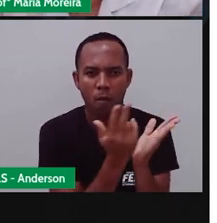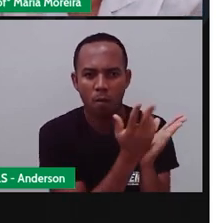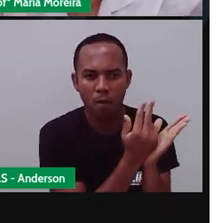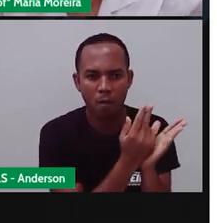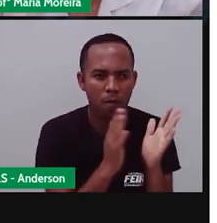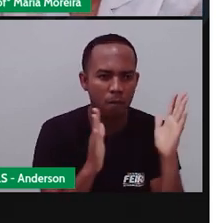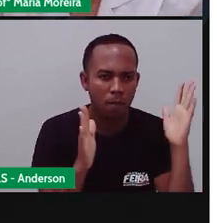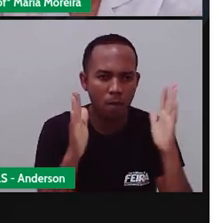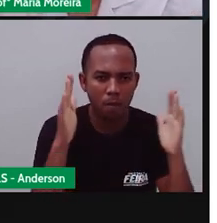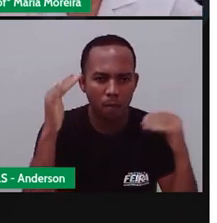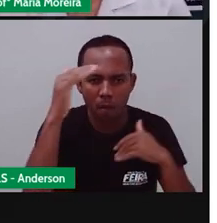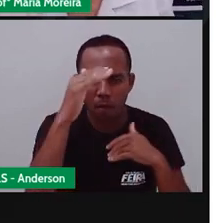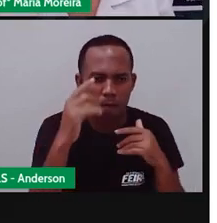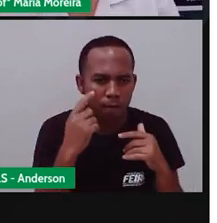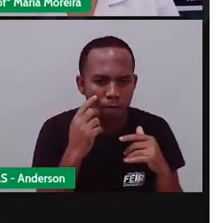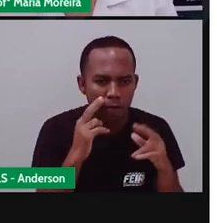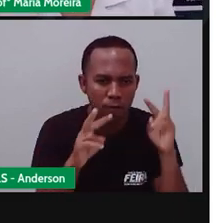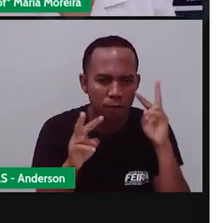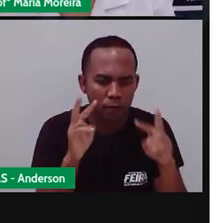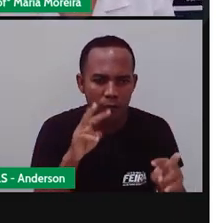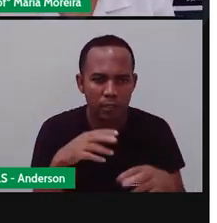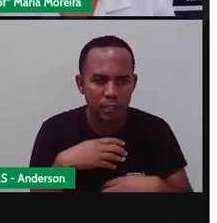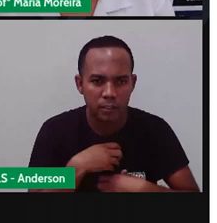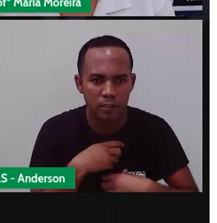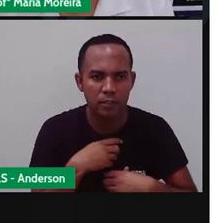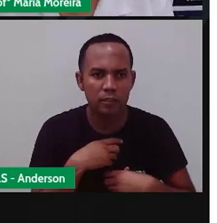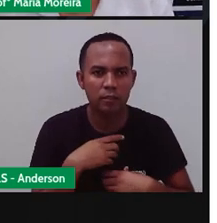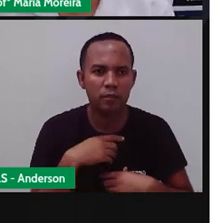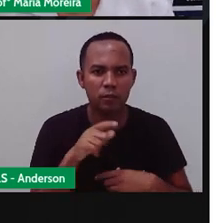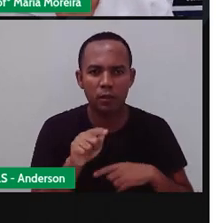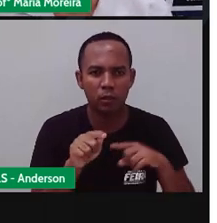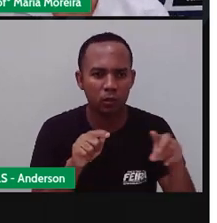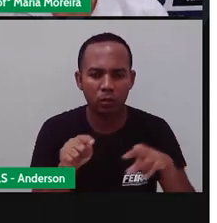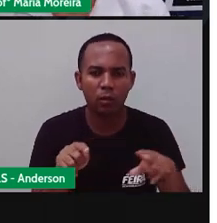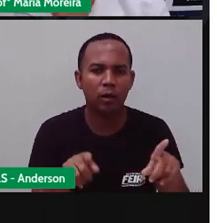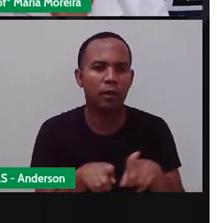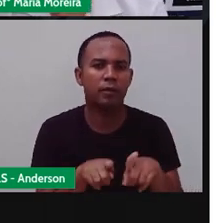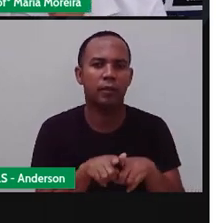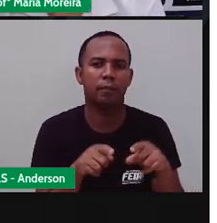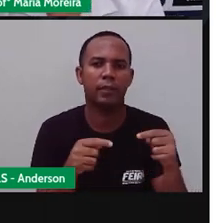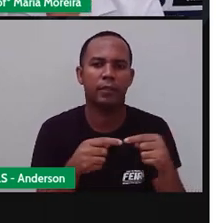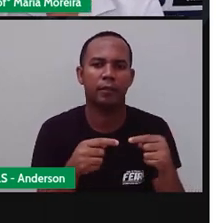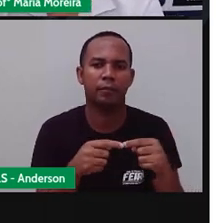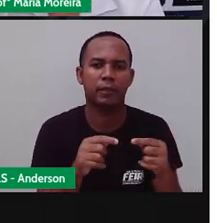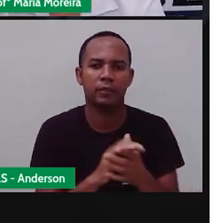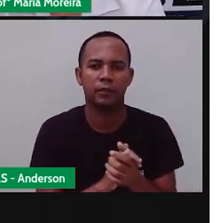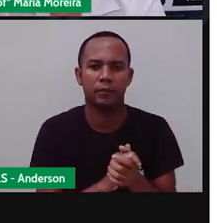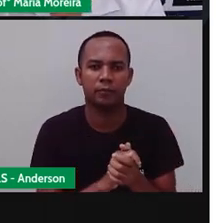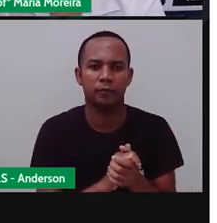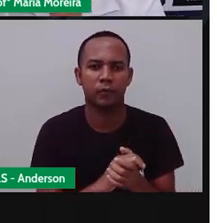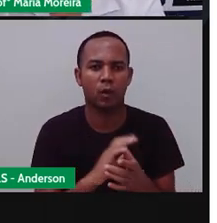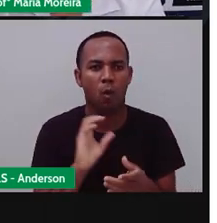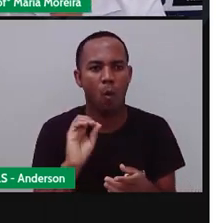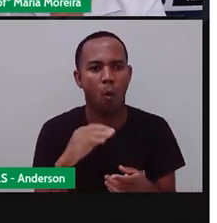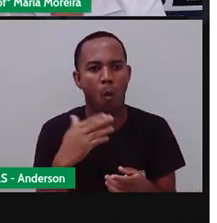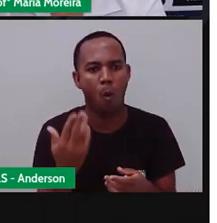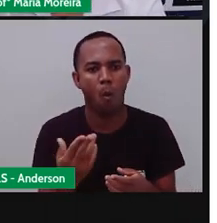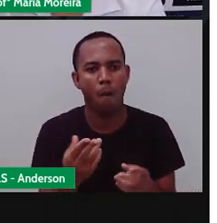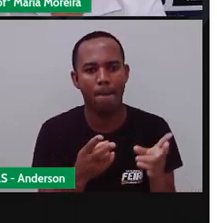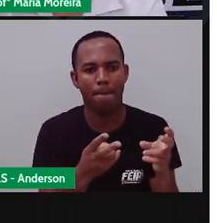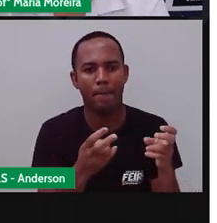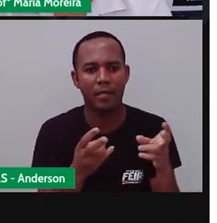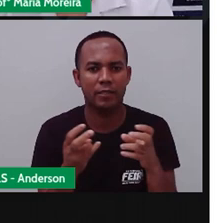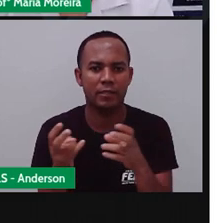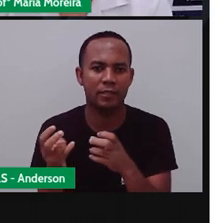visualizar, sentir, tocar. Não é isso? Bom, ou seja, é como eu vejo e percebo